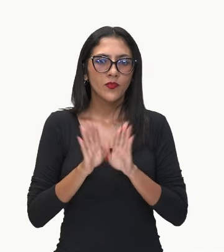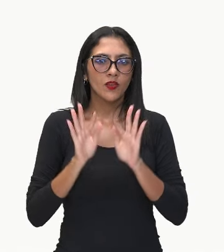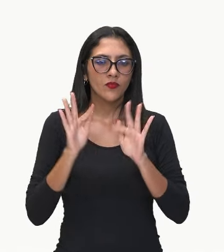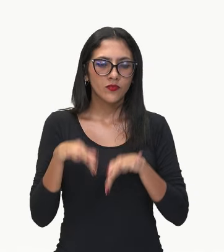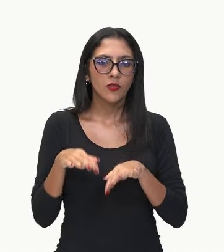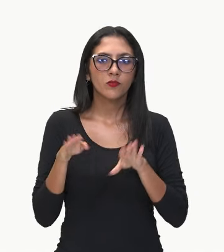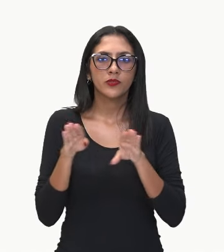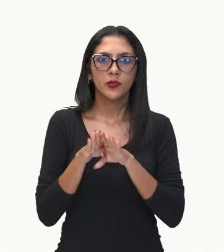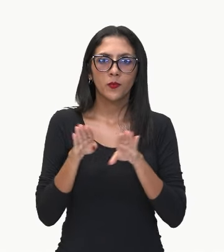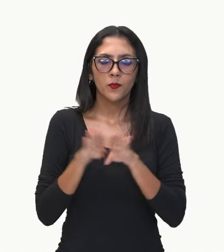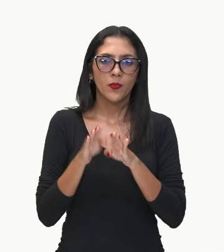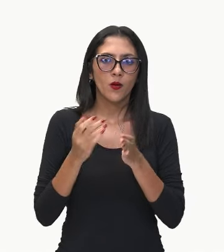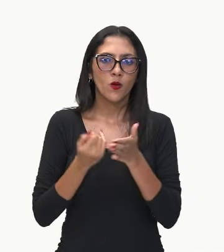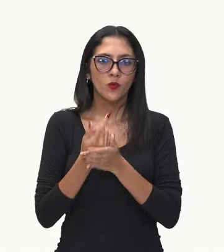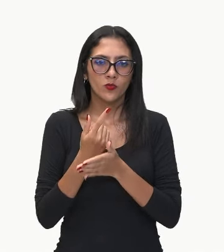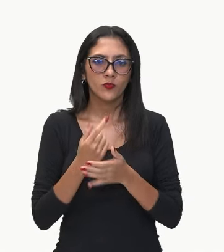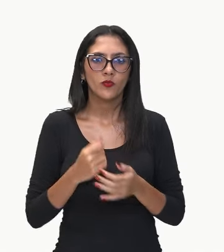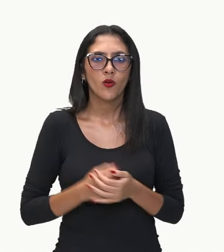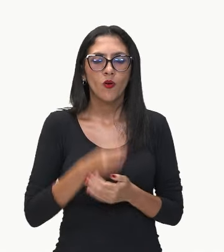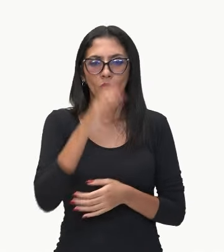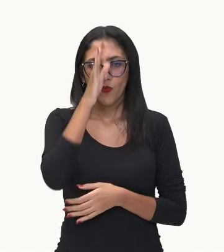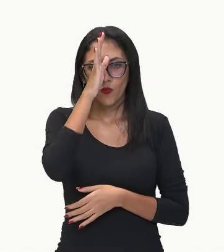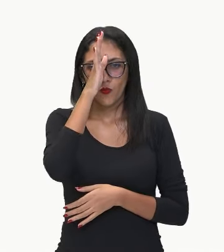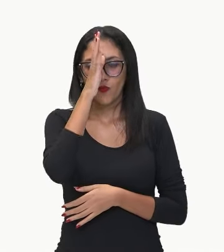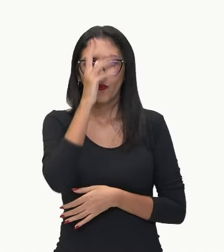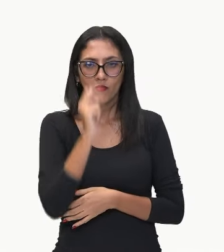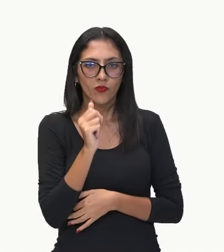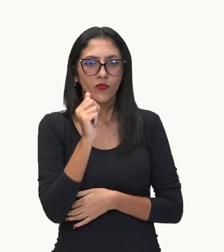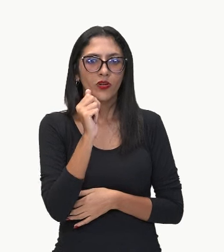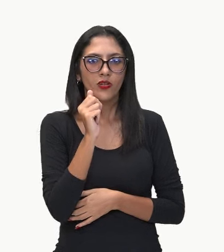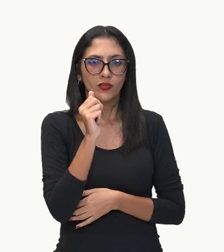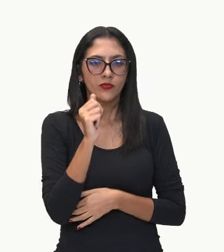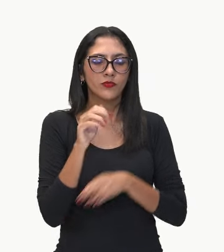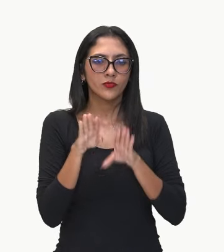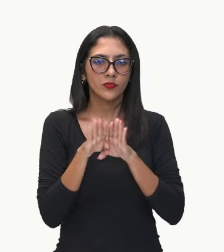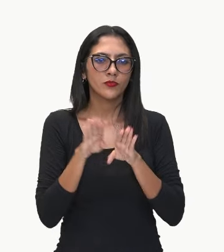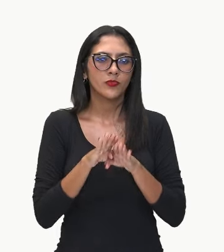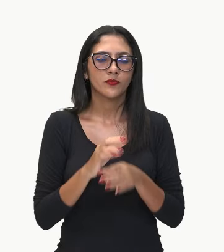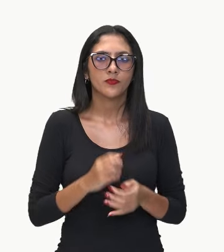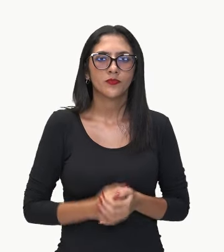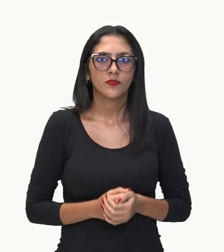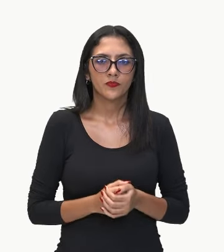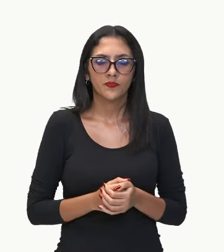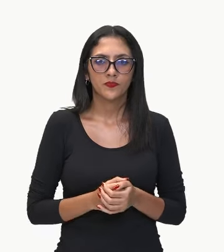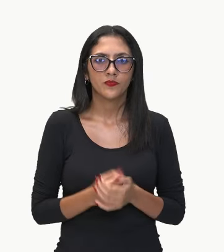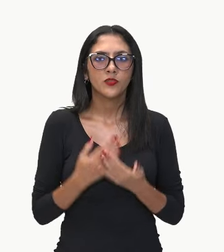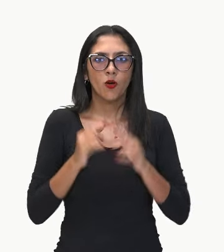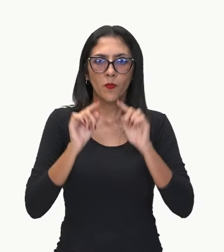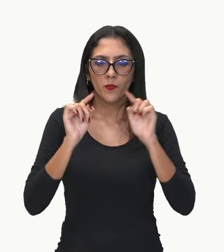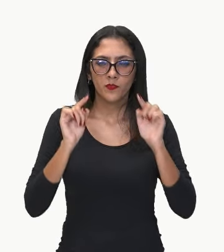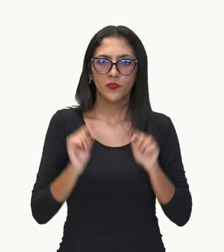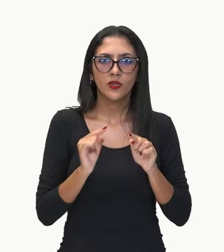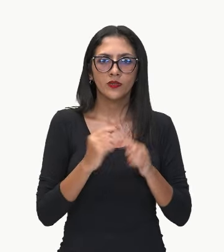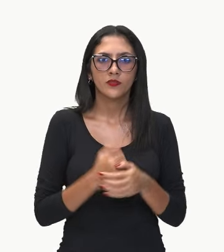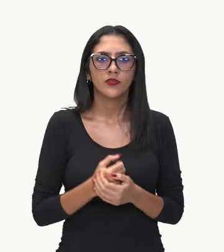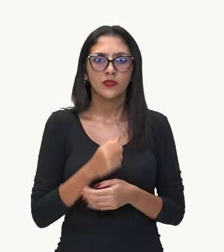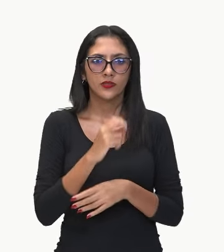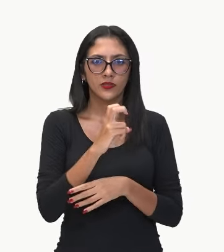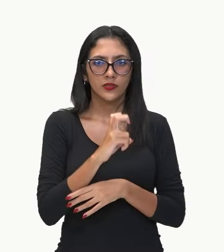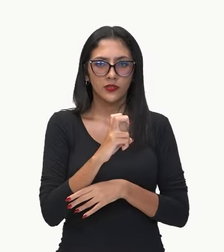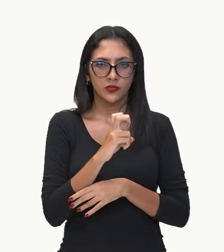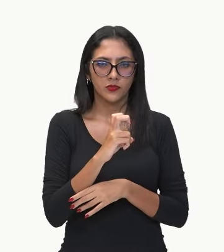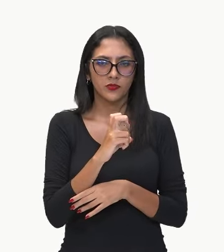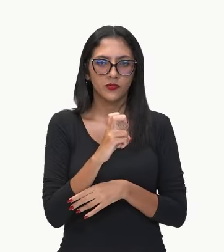ela comprou aí o frango. Ela comprou cinco